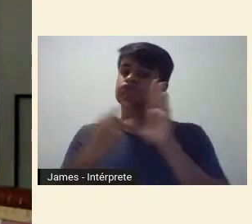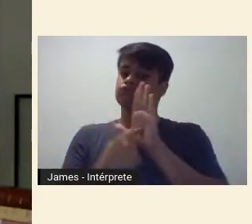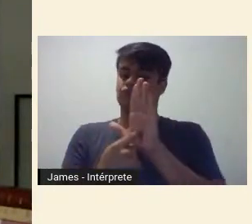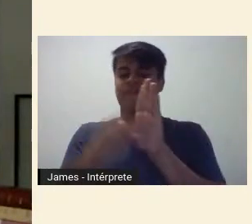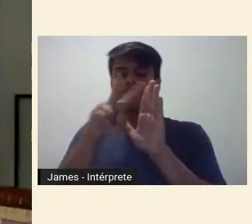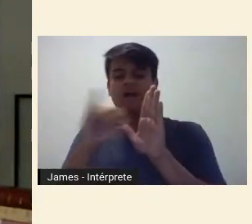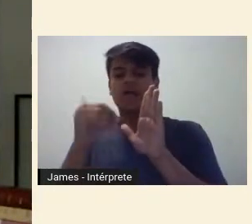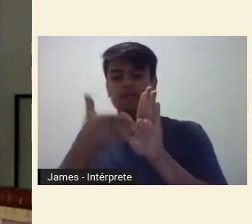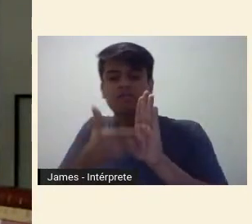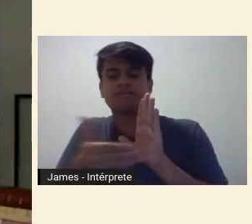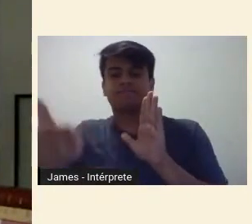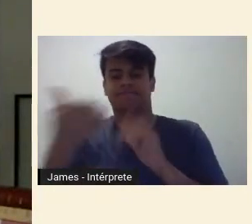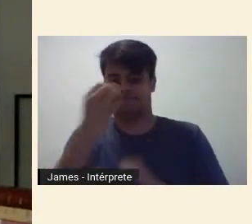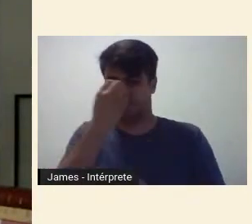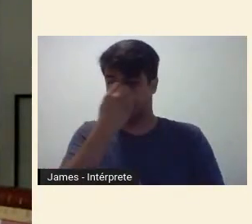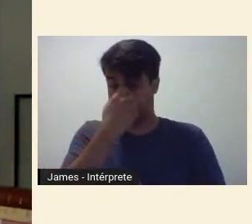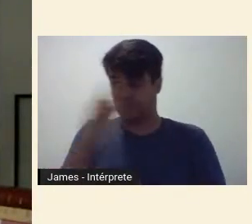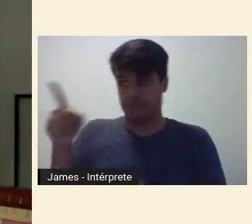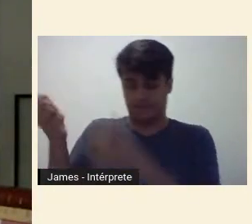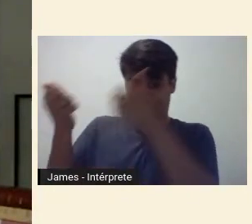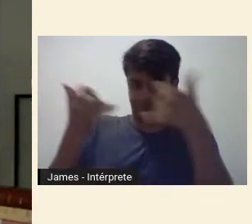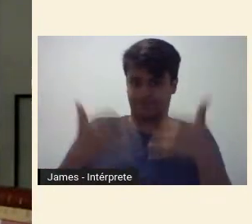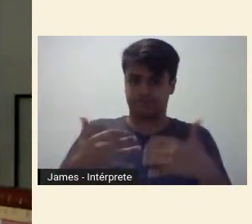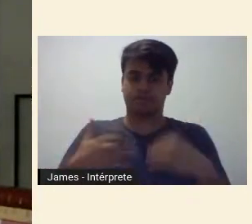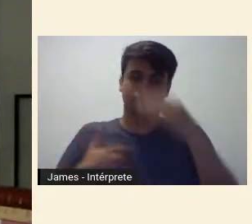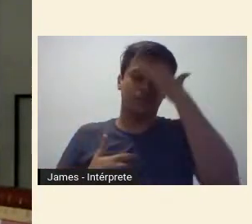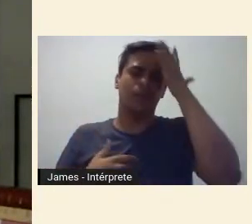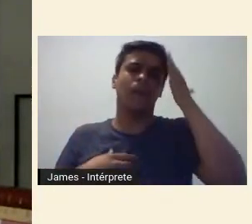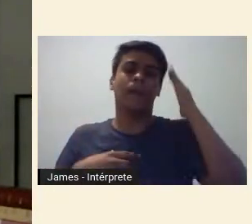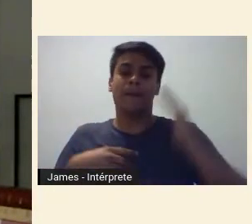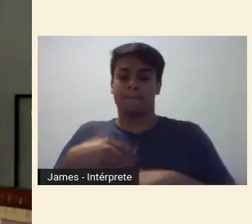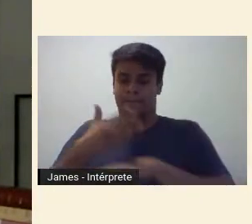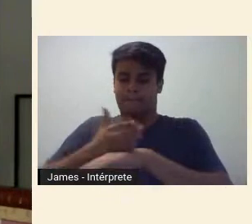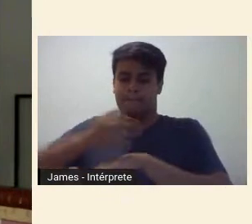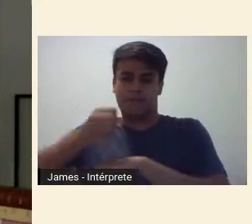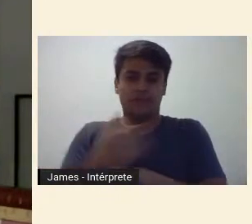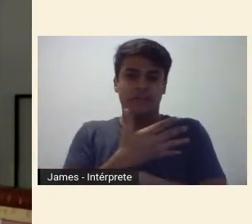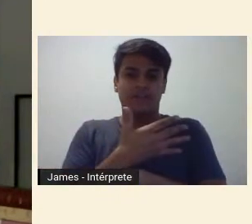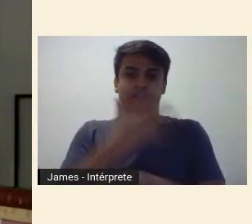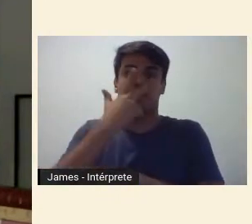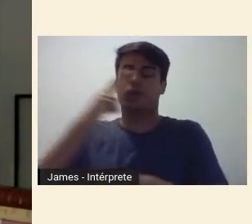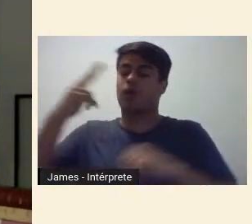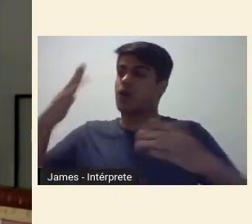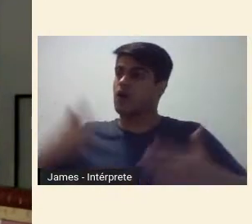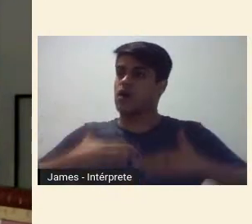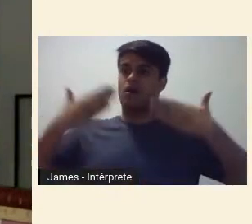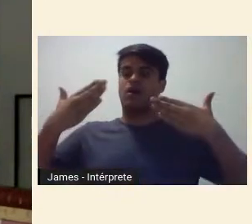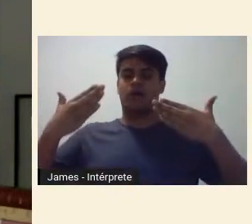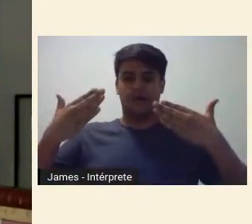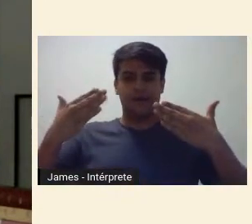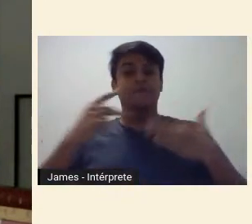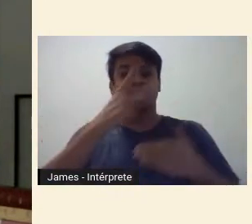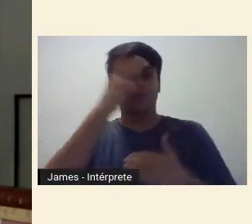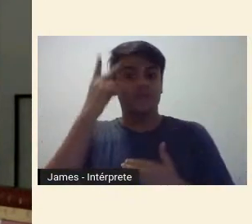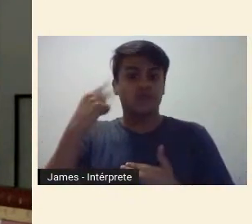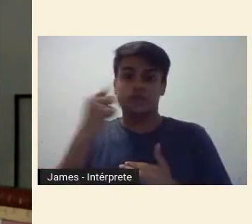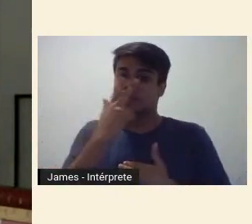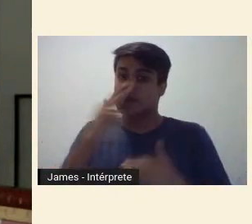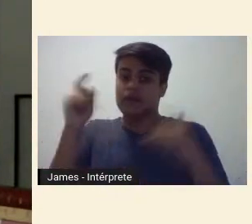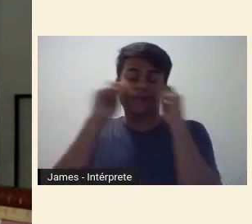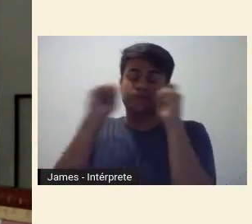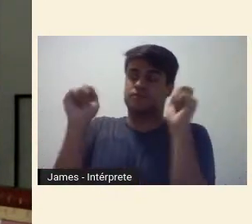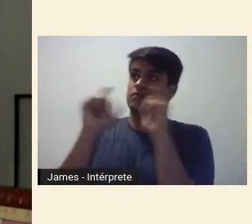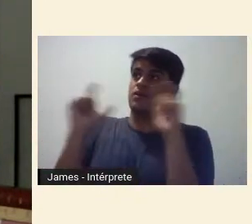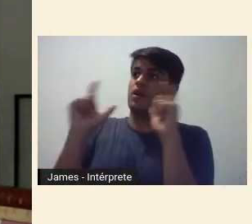o modernismo foi um toque de alarme. Todos acordaram e viram perfeitamente a aurora no ar. A aurora continha em si